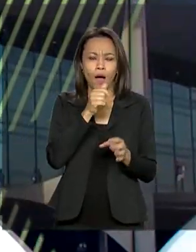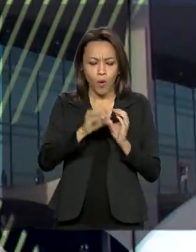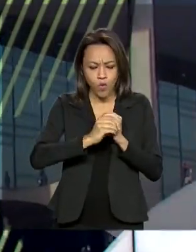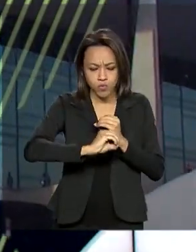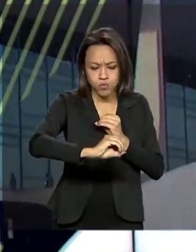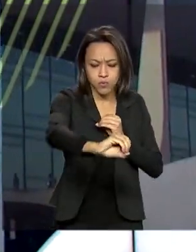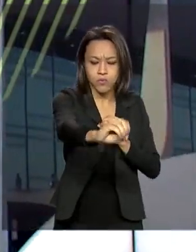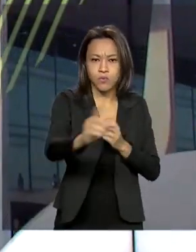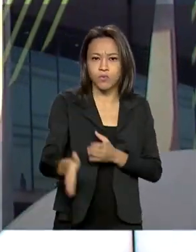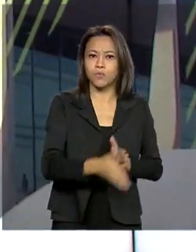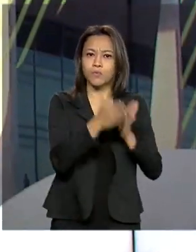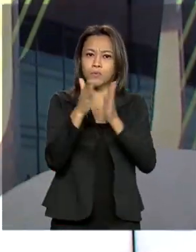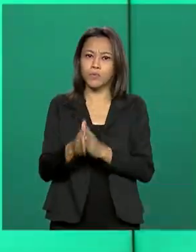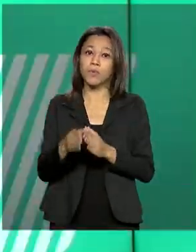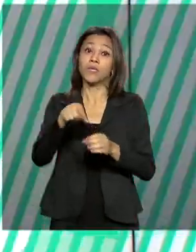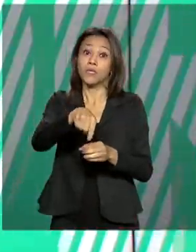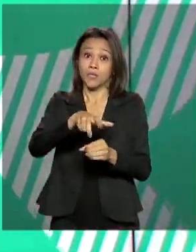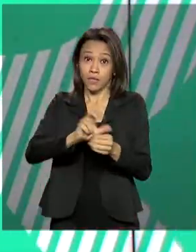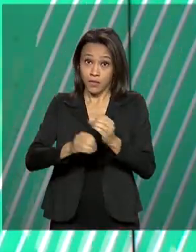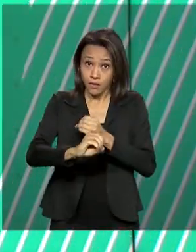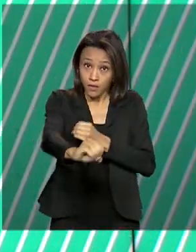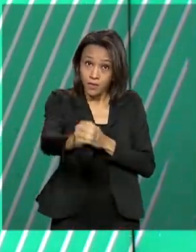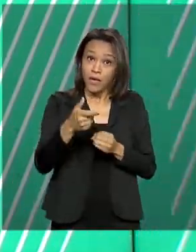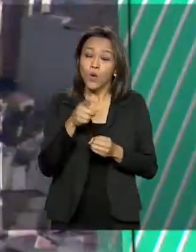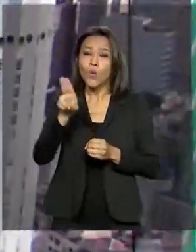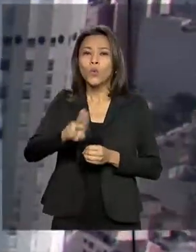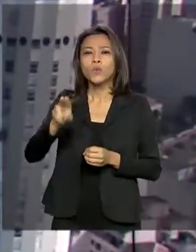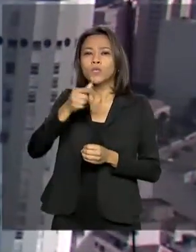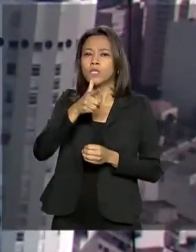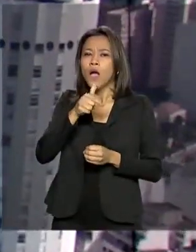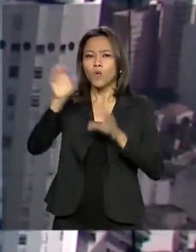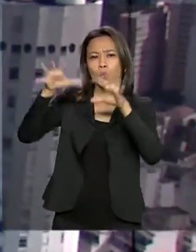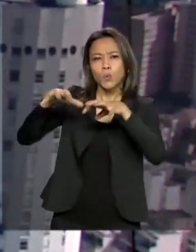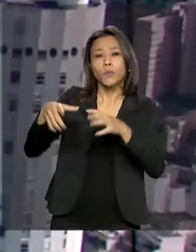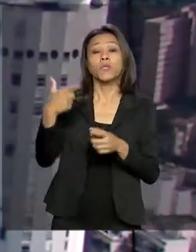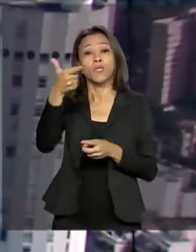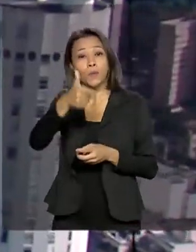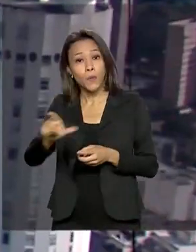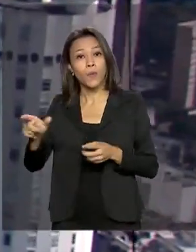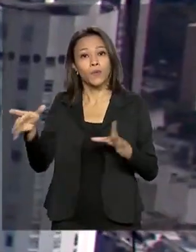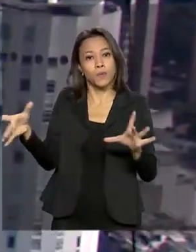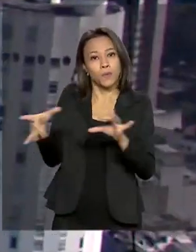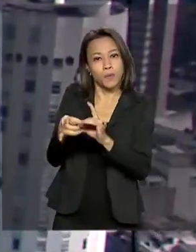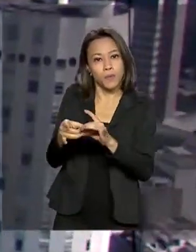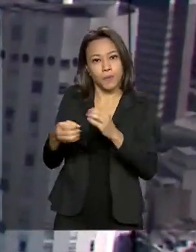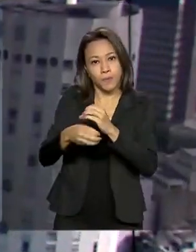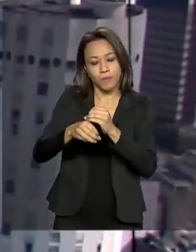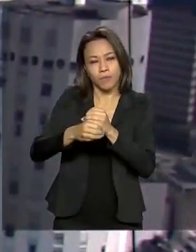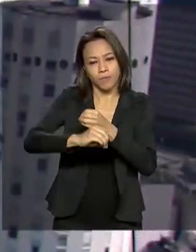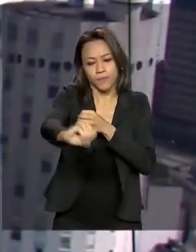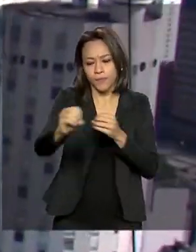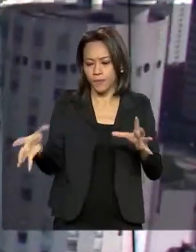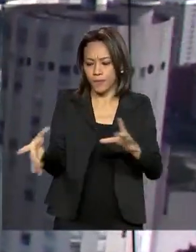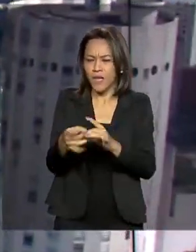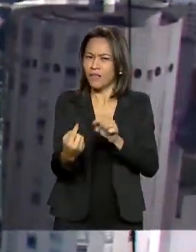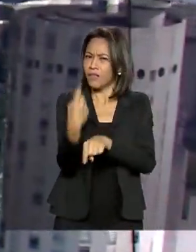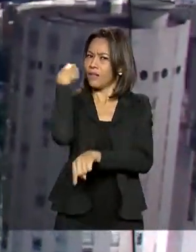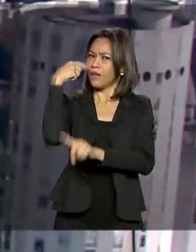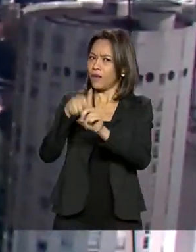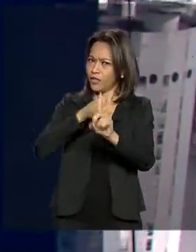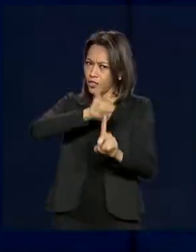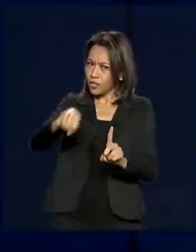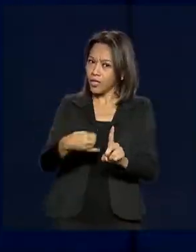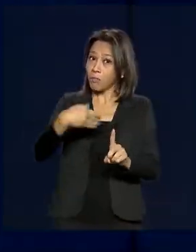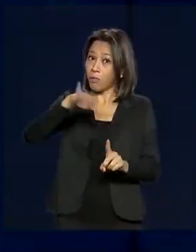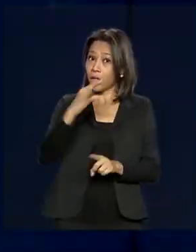água, esgotamento sanitário, manejo de águas pluviais e saneamento integrado. Desde janeiro, mais de 400 milhões do